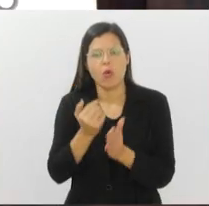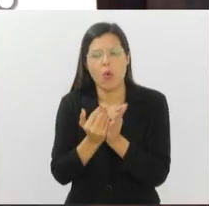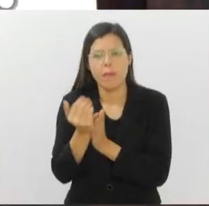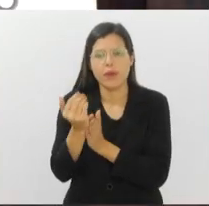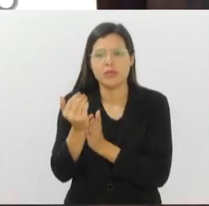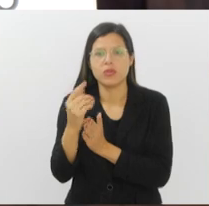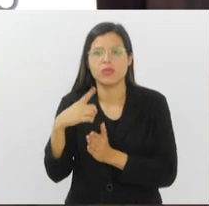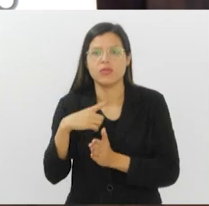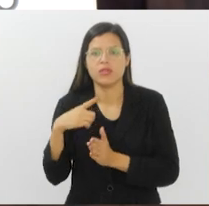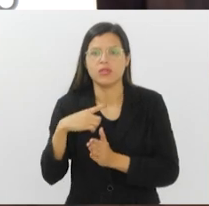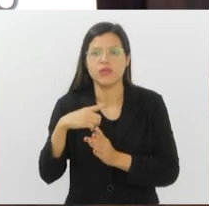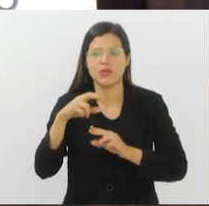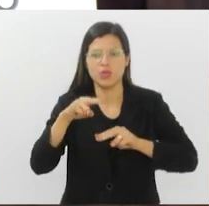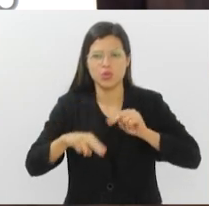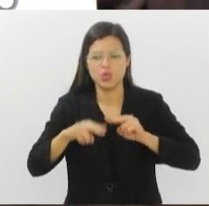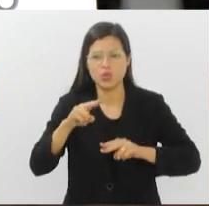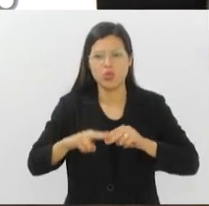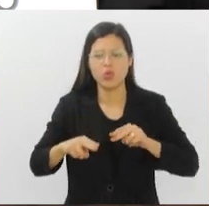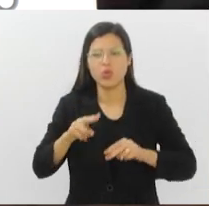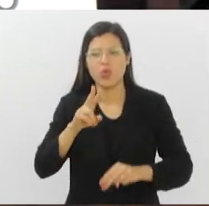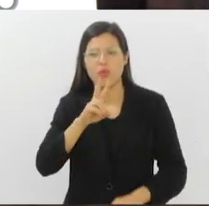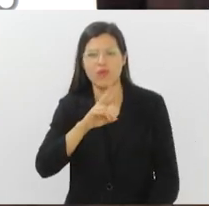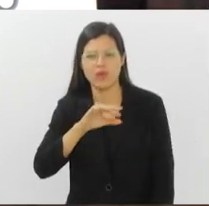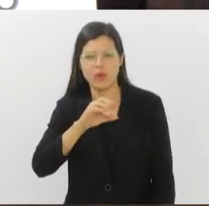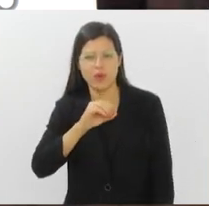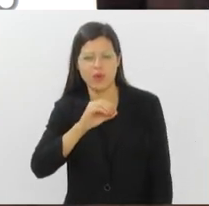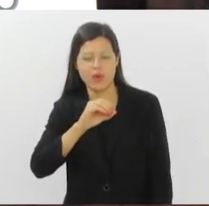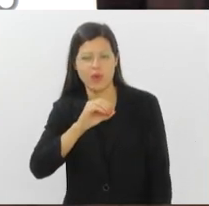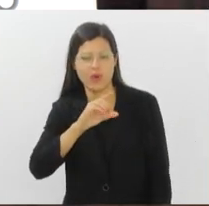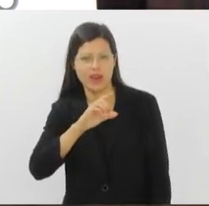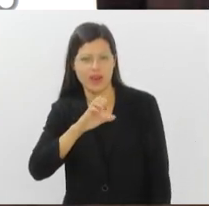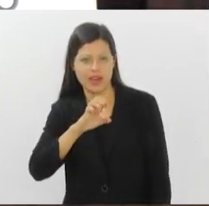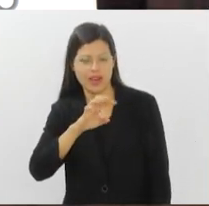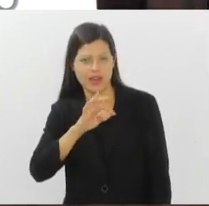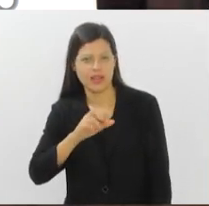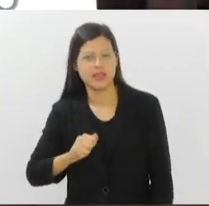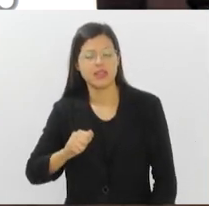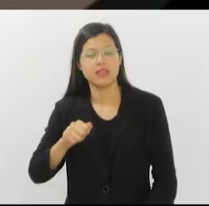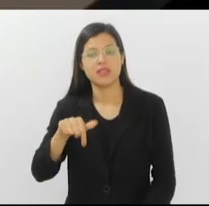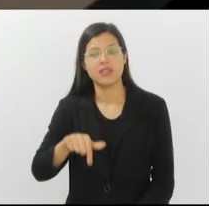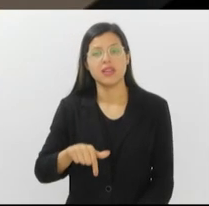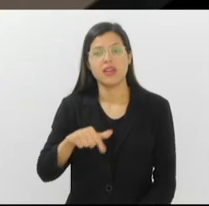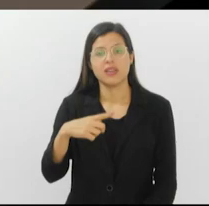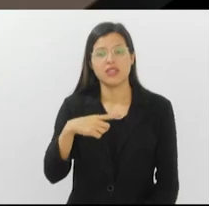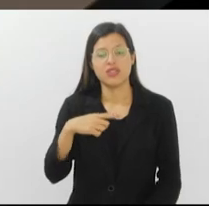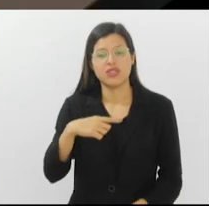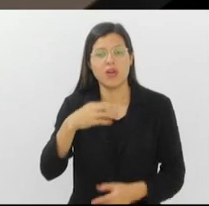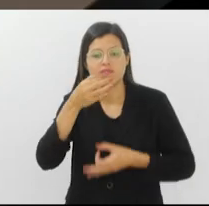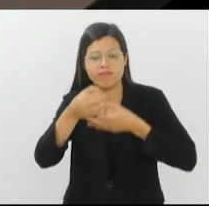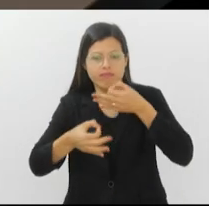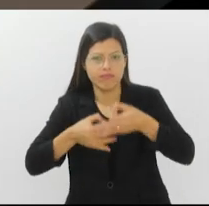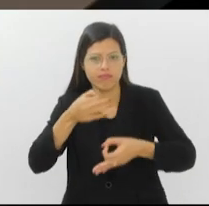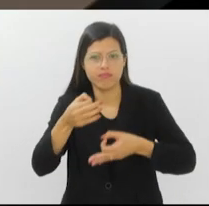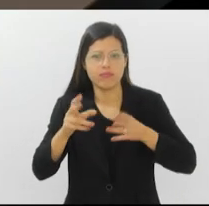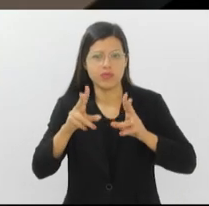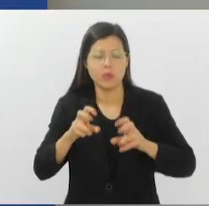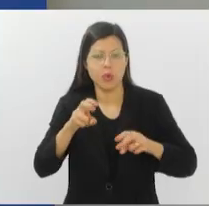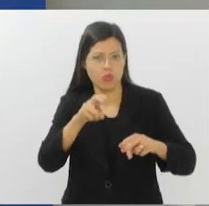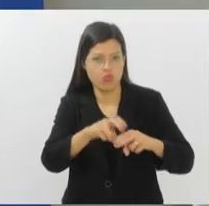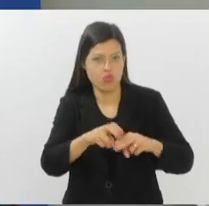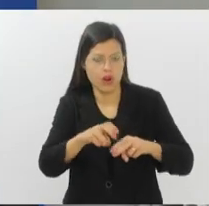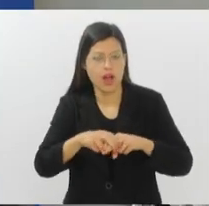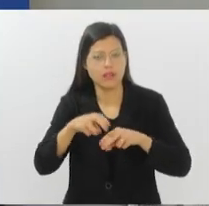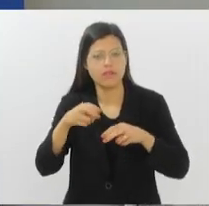sobre a dificuldade em fazer valer o seu direito de prioridade nos transportes. Por isso, em parceria com o Detro,